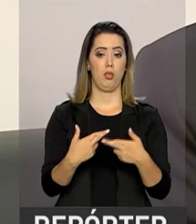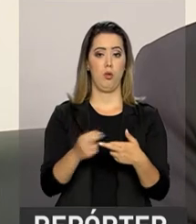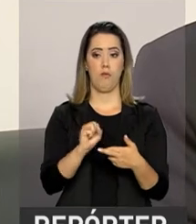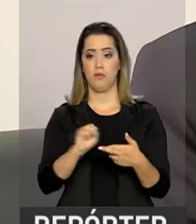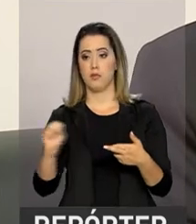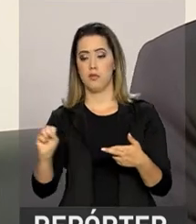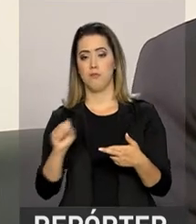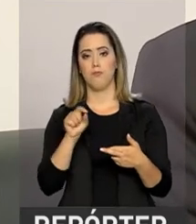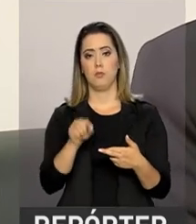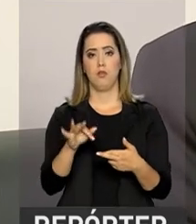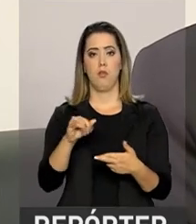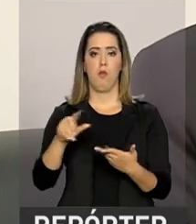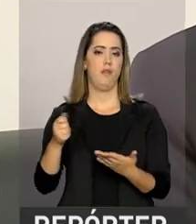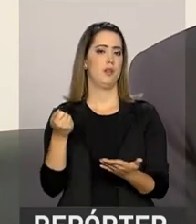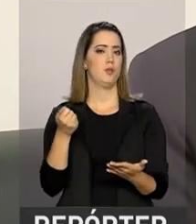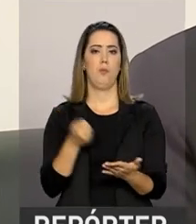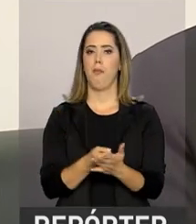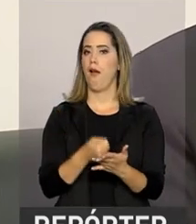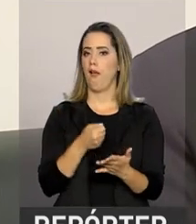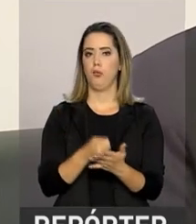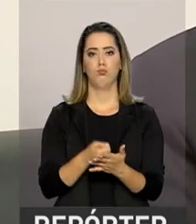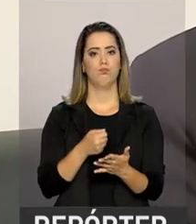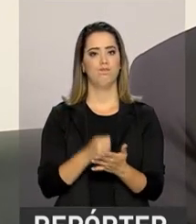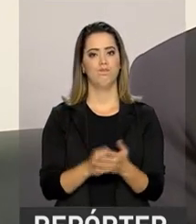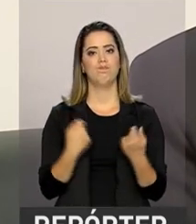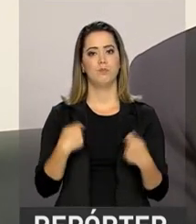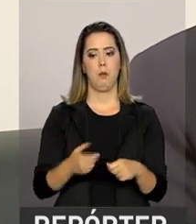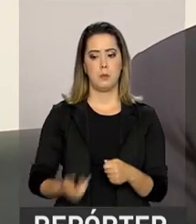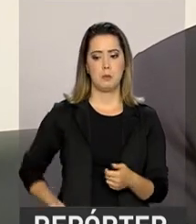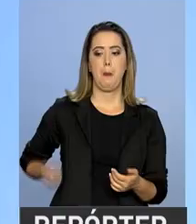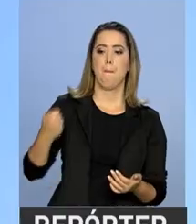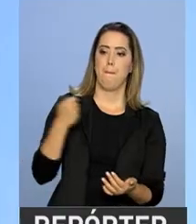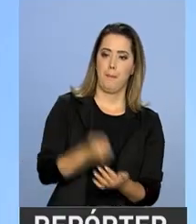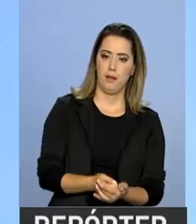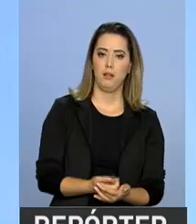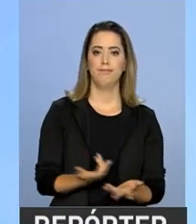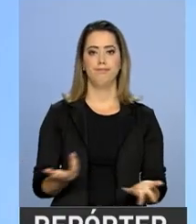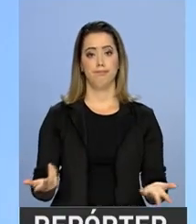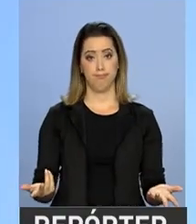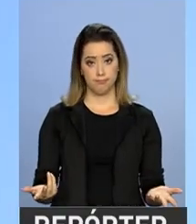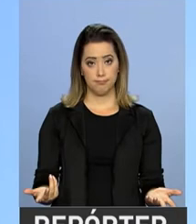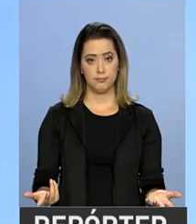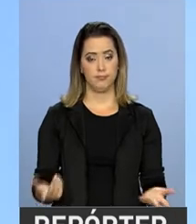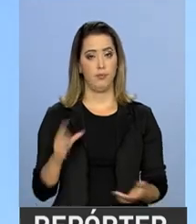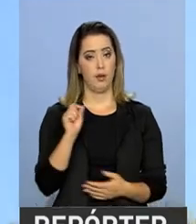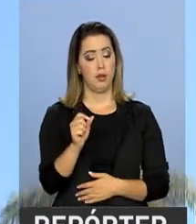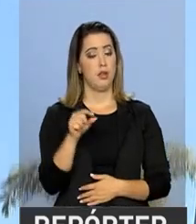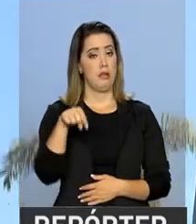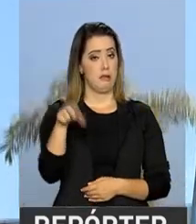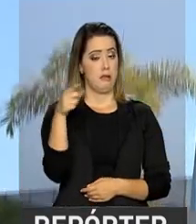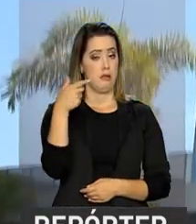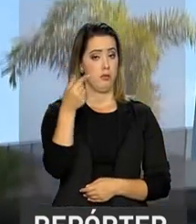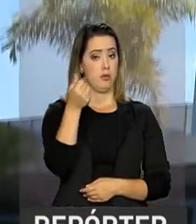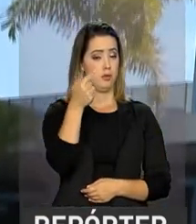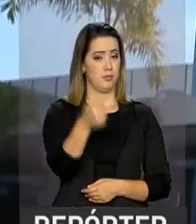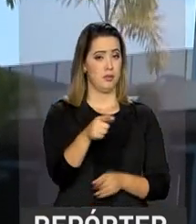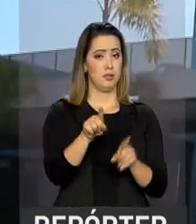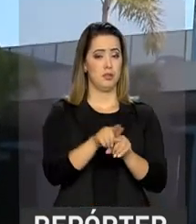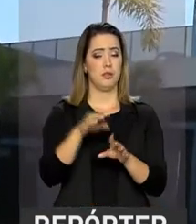semestre, o FIES não vai pagar essa despesa para ele. Ele vai precisar tirar do próprio bolso. Só em 2017, foram